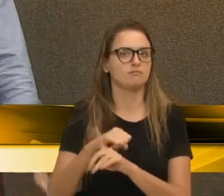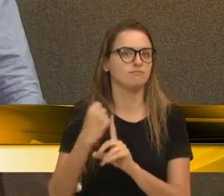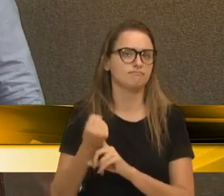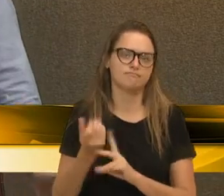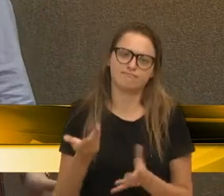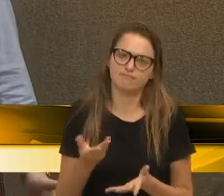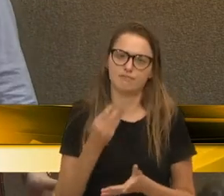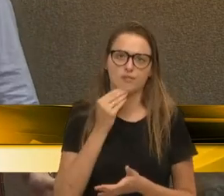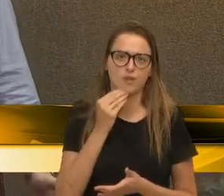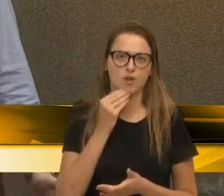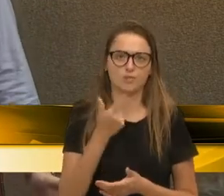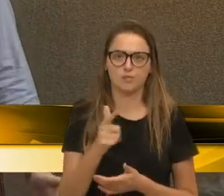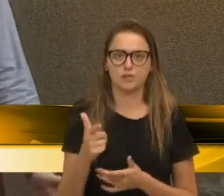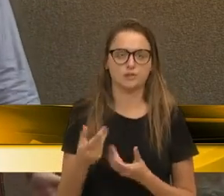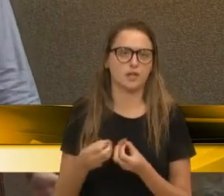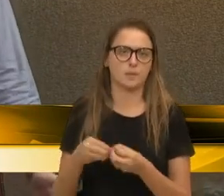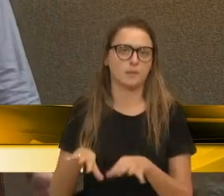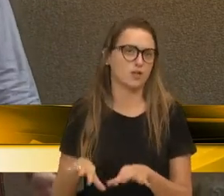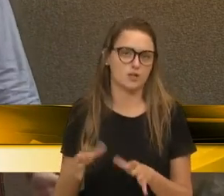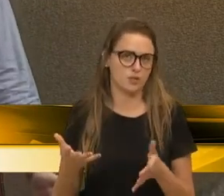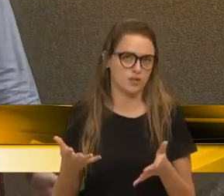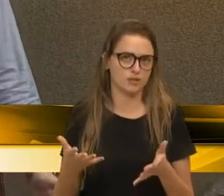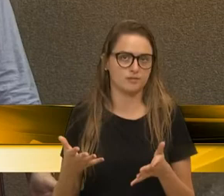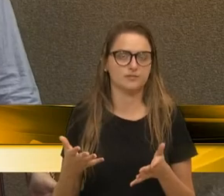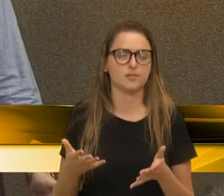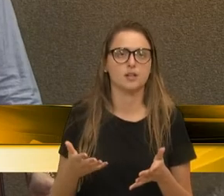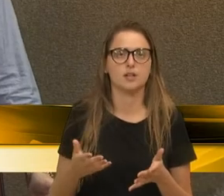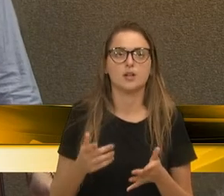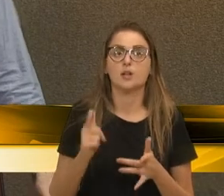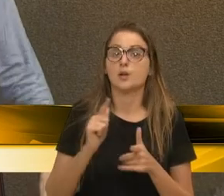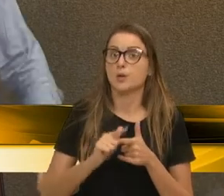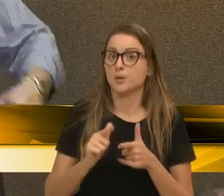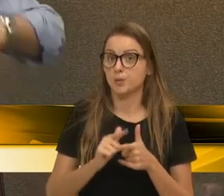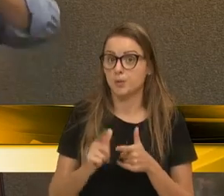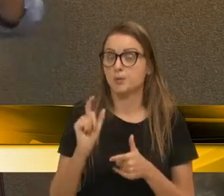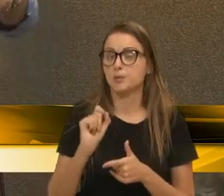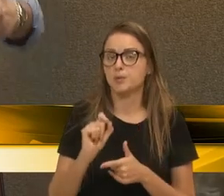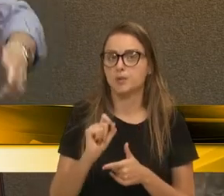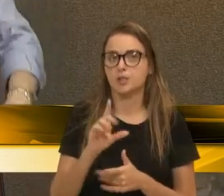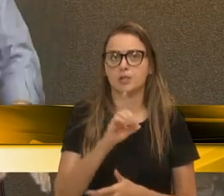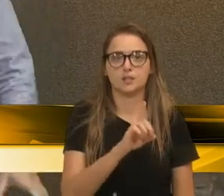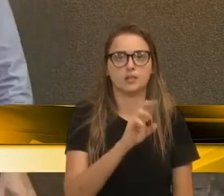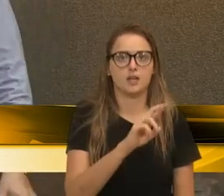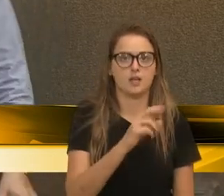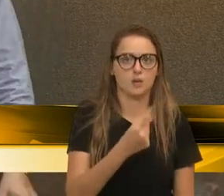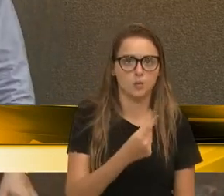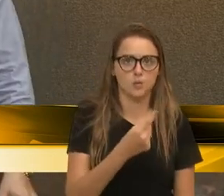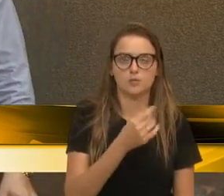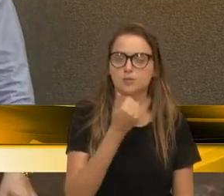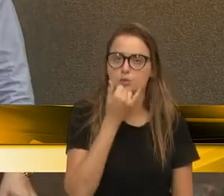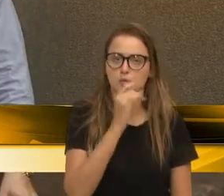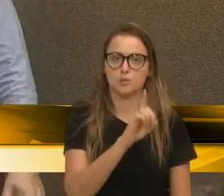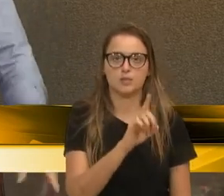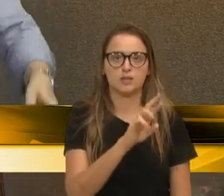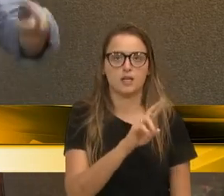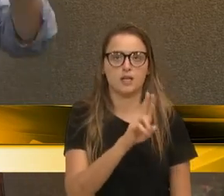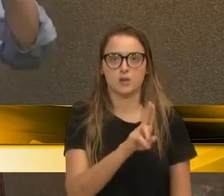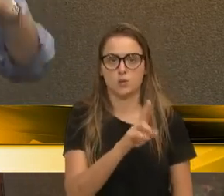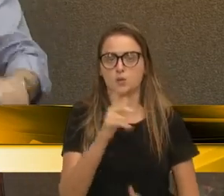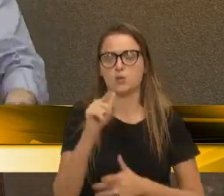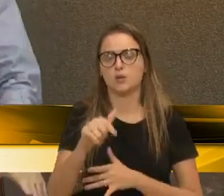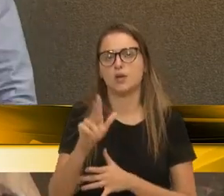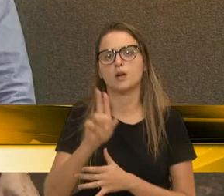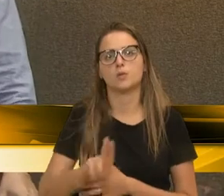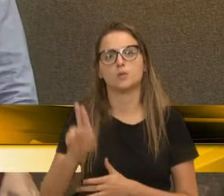efetivamente não tem prejuízo, tem superávit. O problema é a DRU, a desvinculação de receitas da União, é a